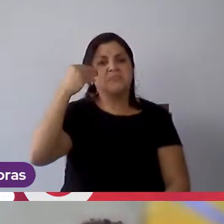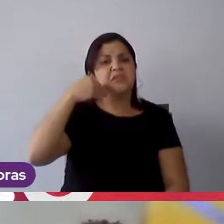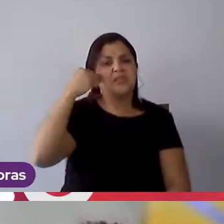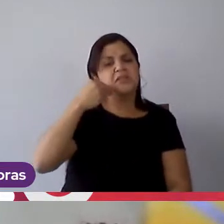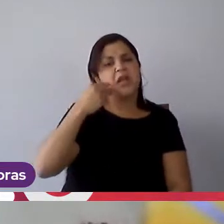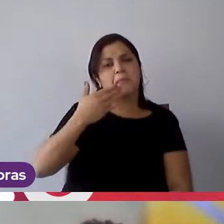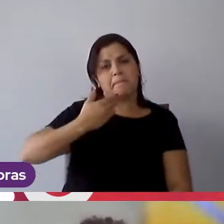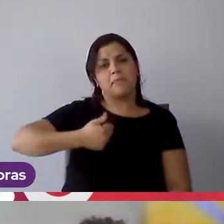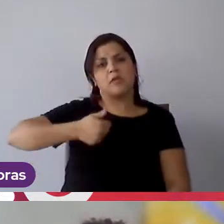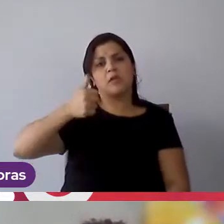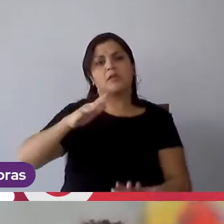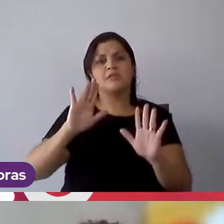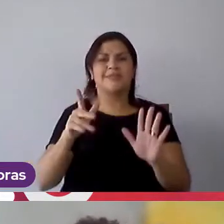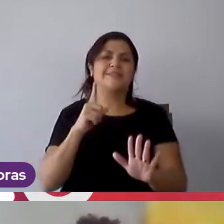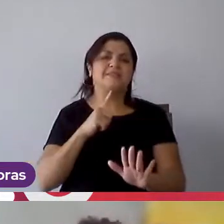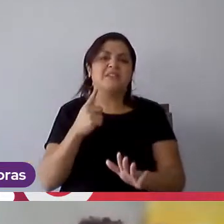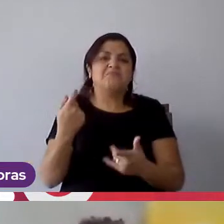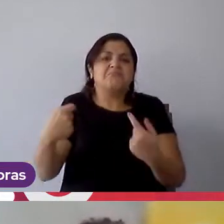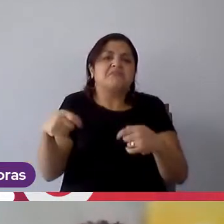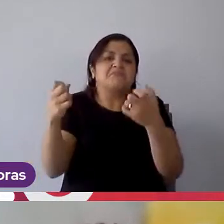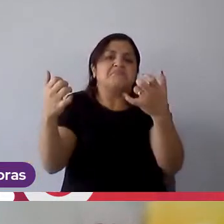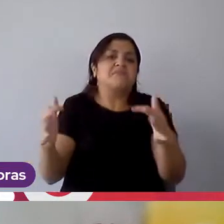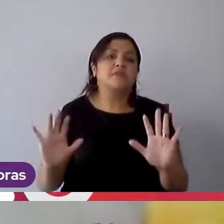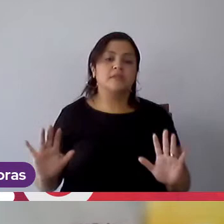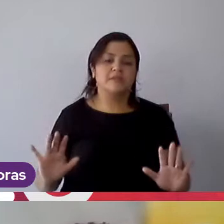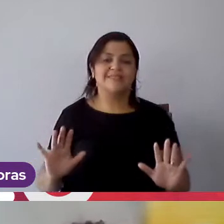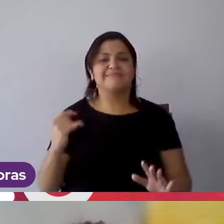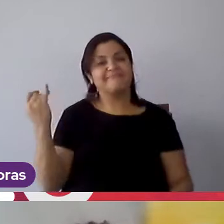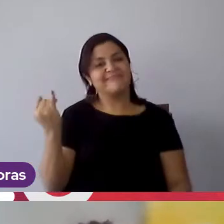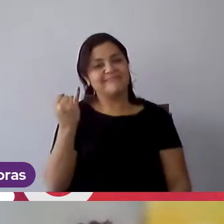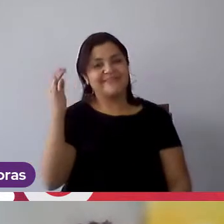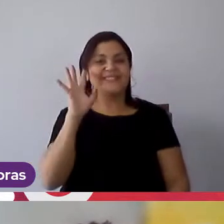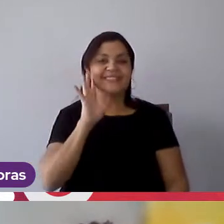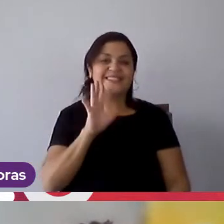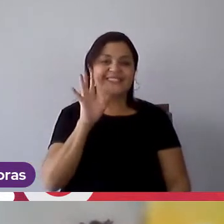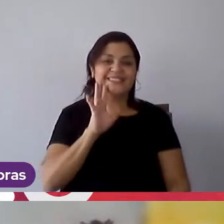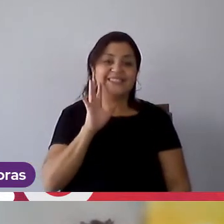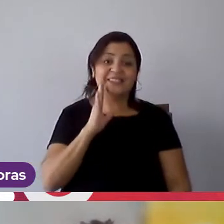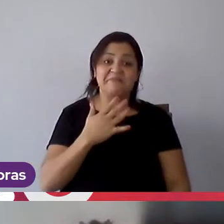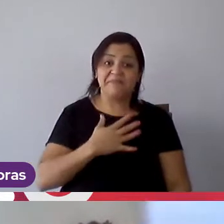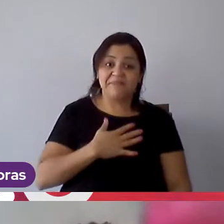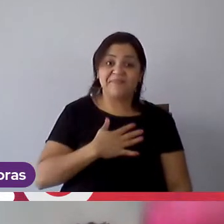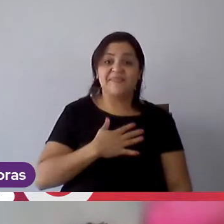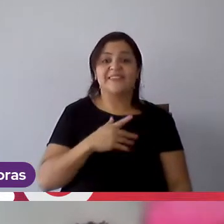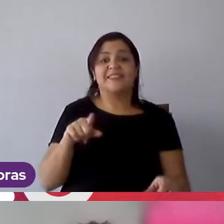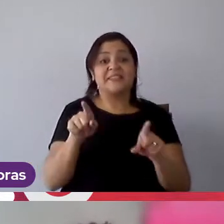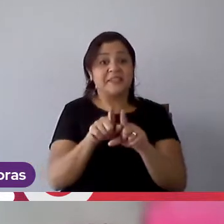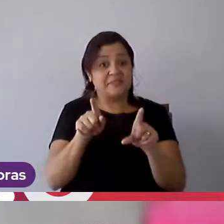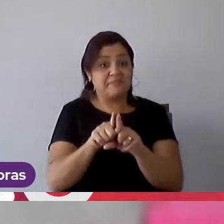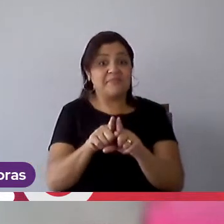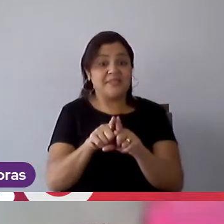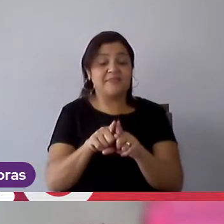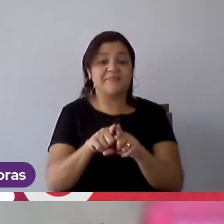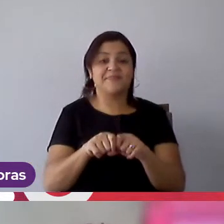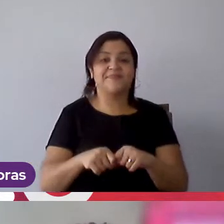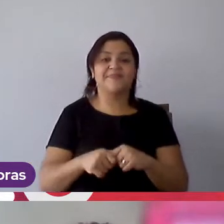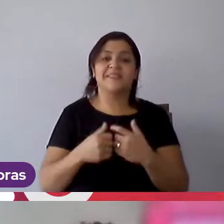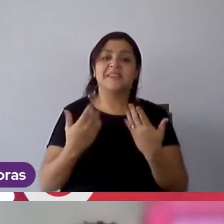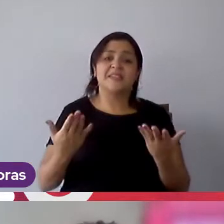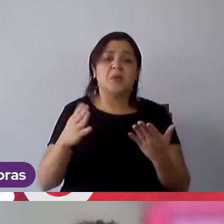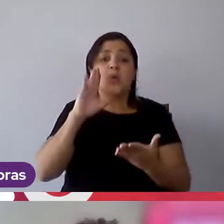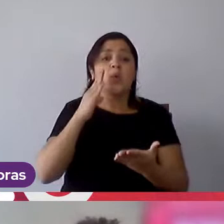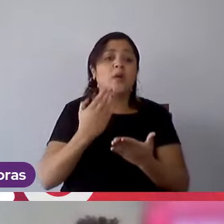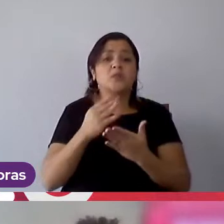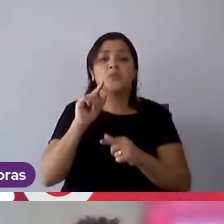conhecimento maior da área, não vai precisar, então, isso é muito legal, isso é muito importante, também, enfim, eu